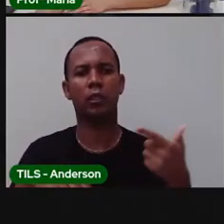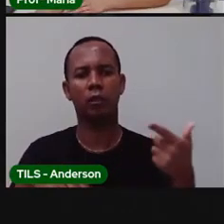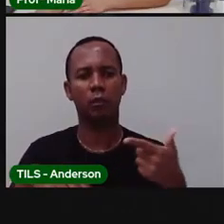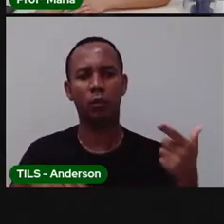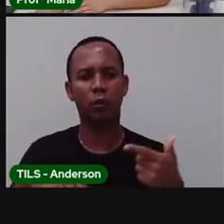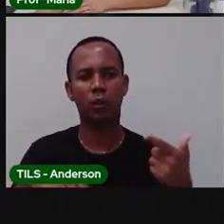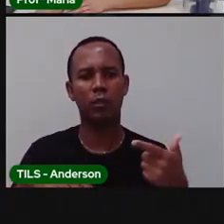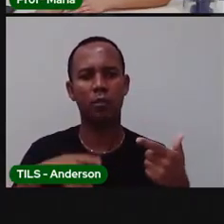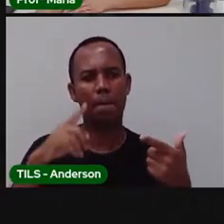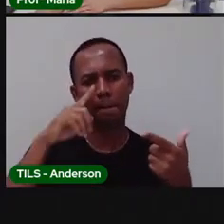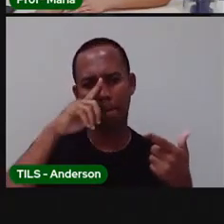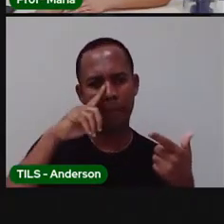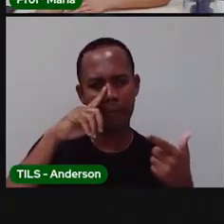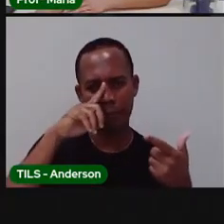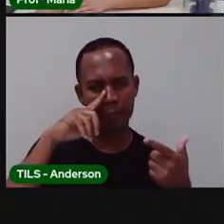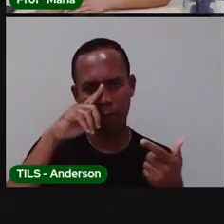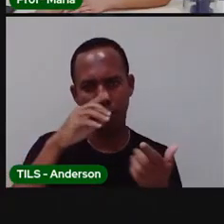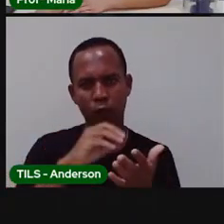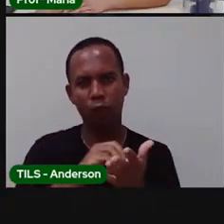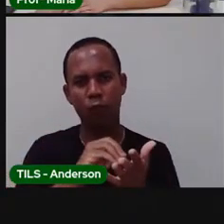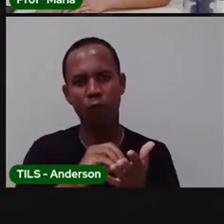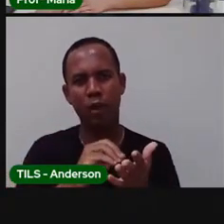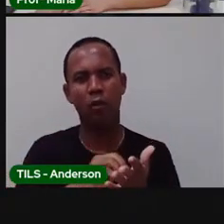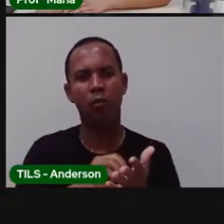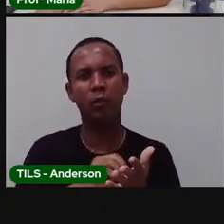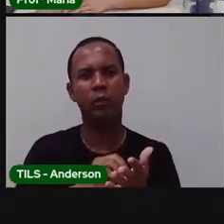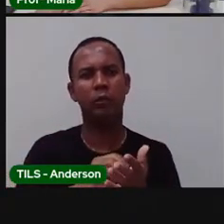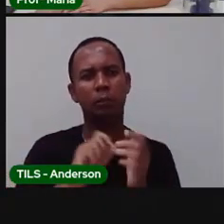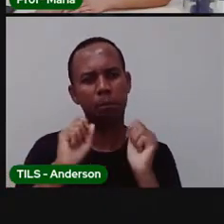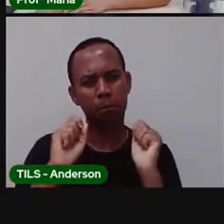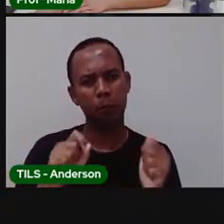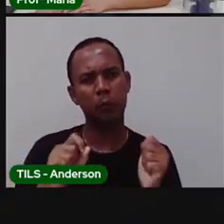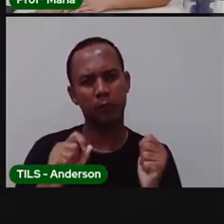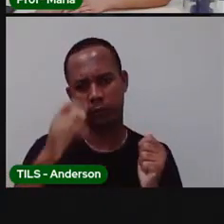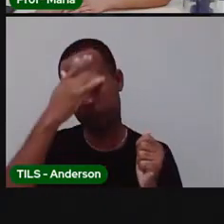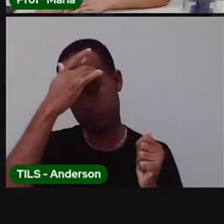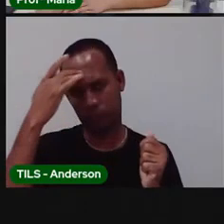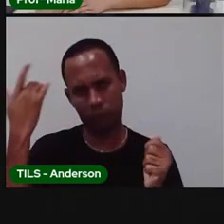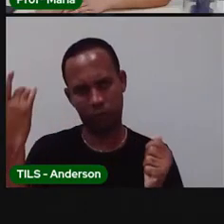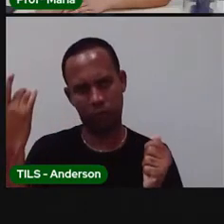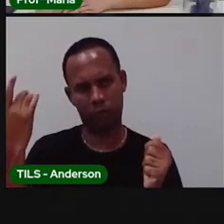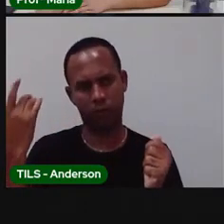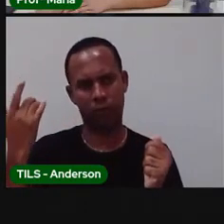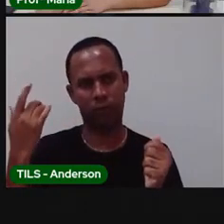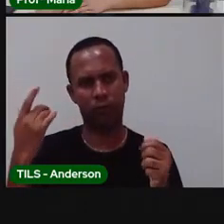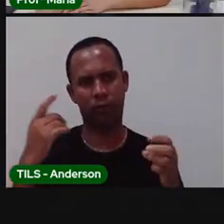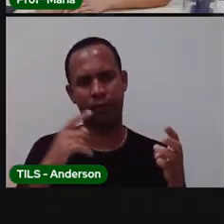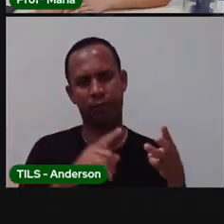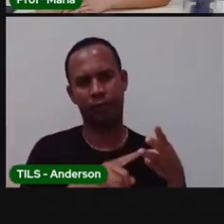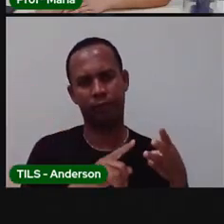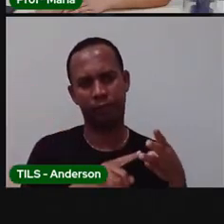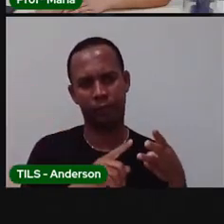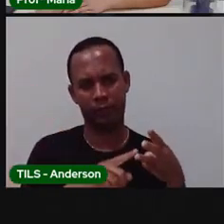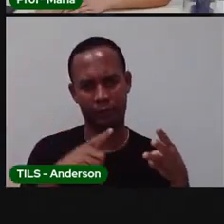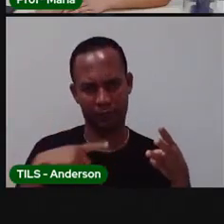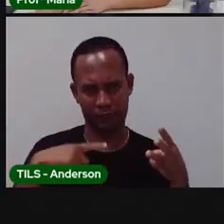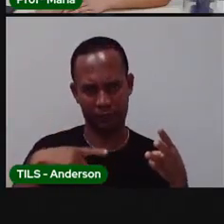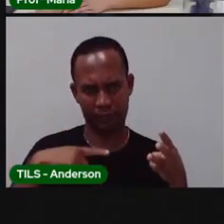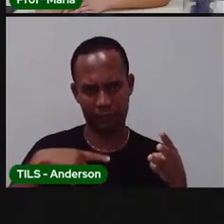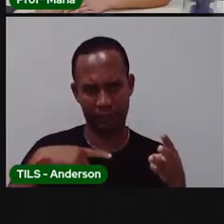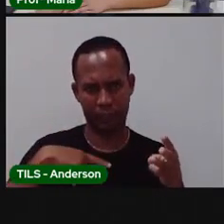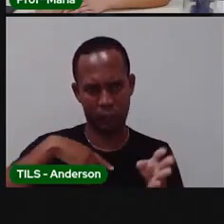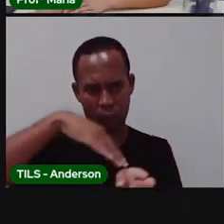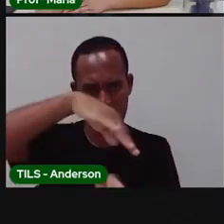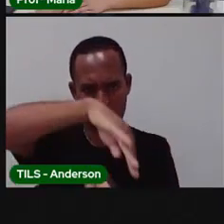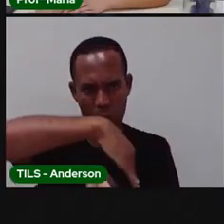que a falta de saneamento básico podem causar para a população existe saneamento básico em todas as ruas da